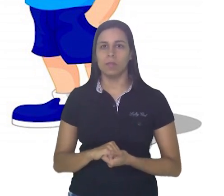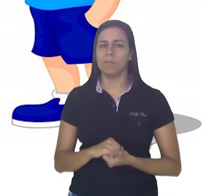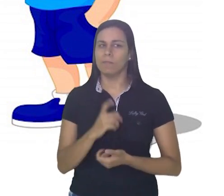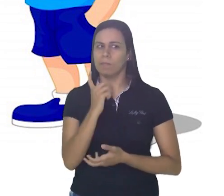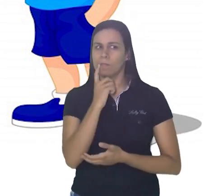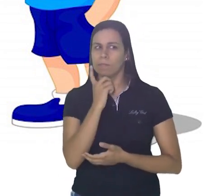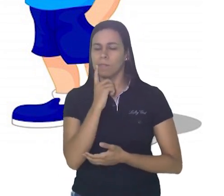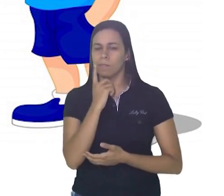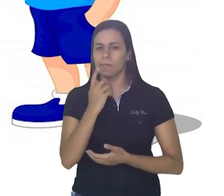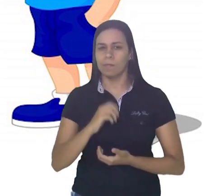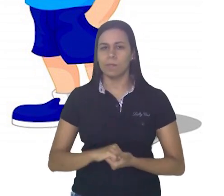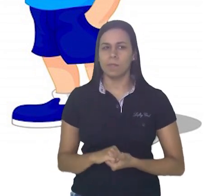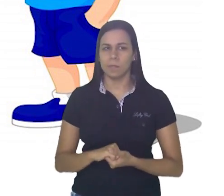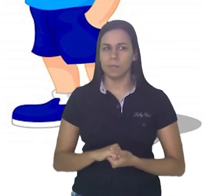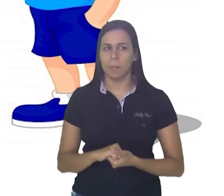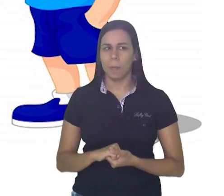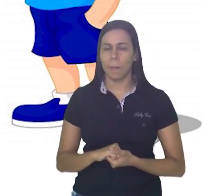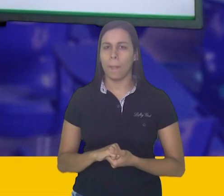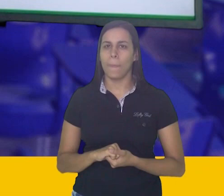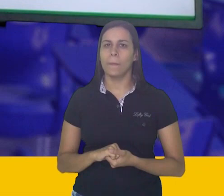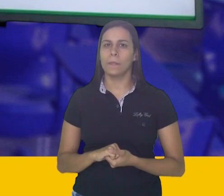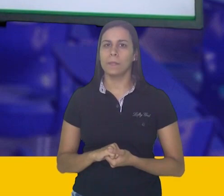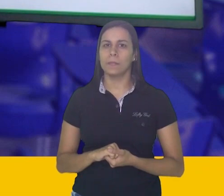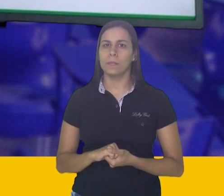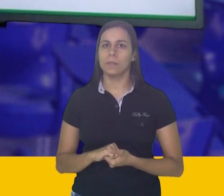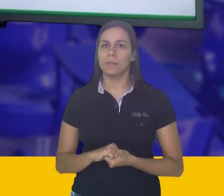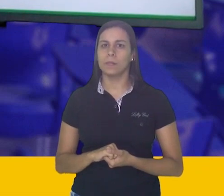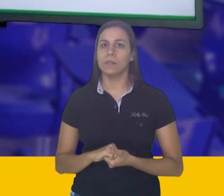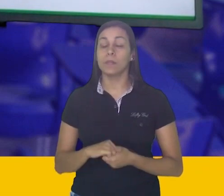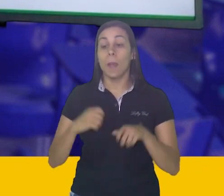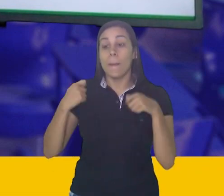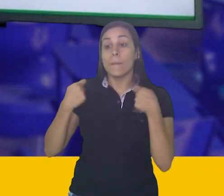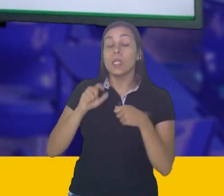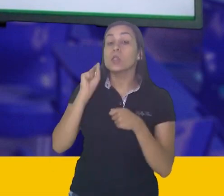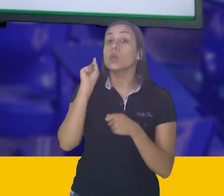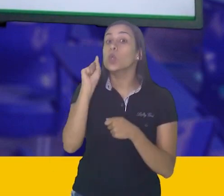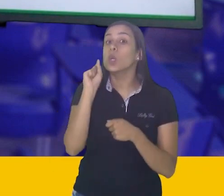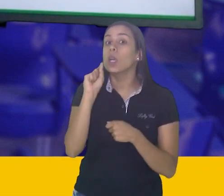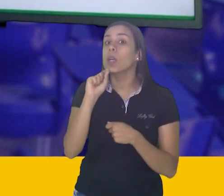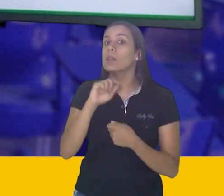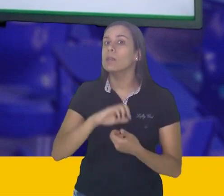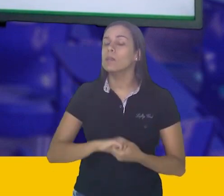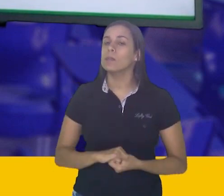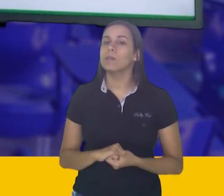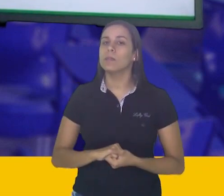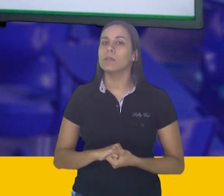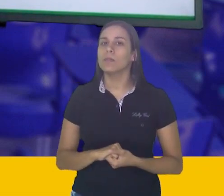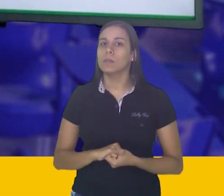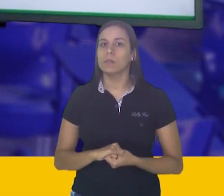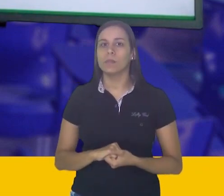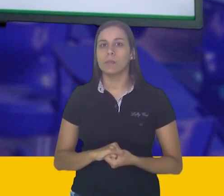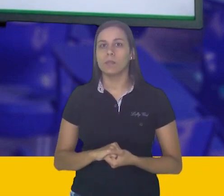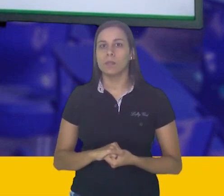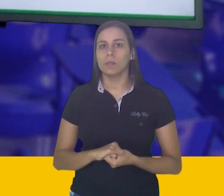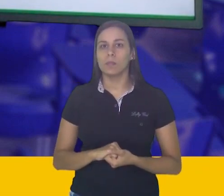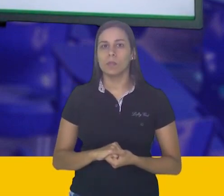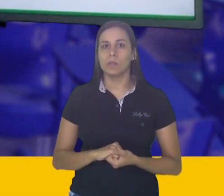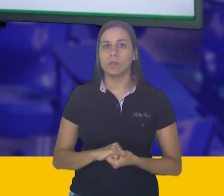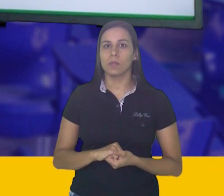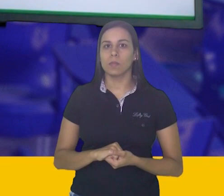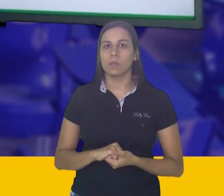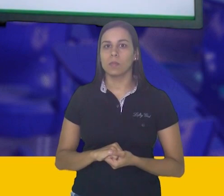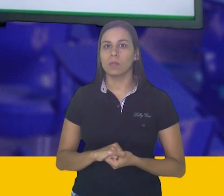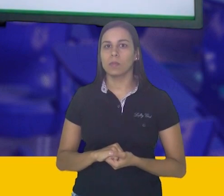Hum, para fazer essa aqui, nós vamos precisar realizar uma operação. Quem sabe me dizer